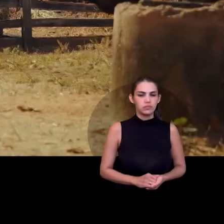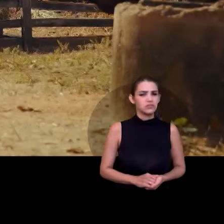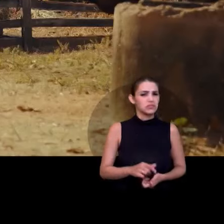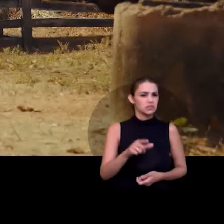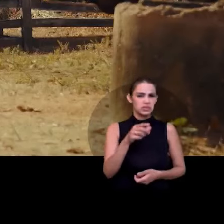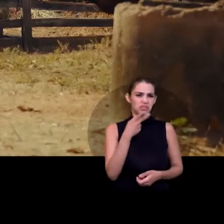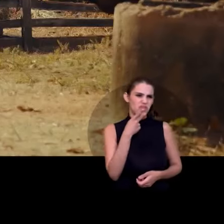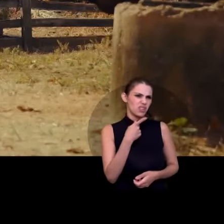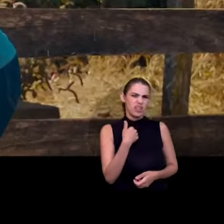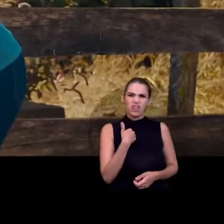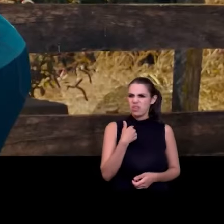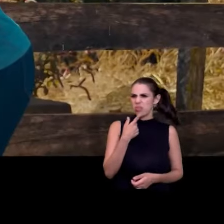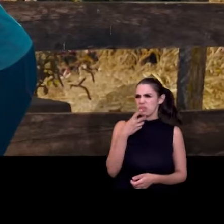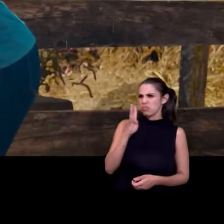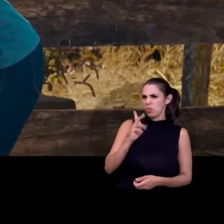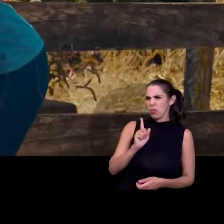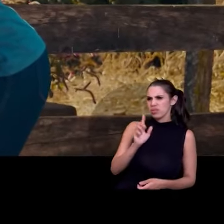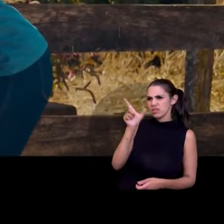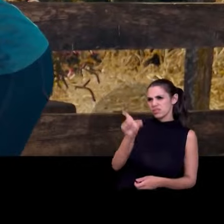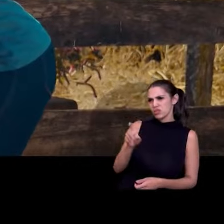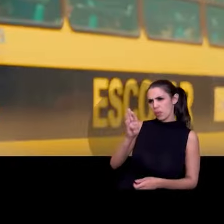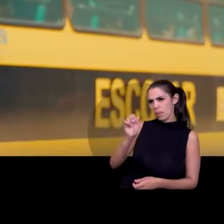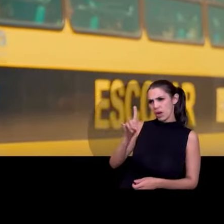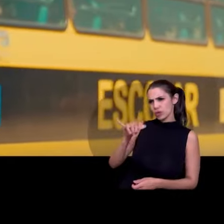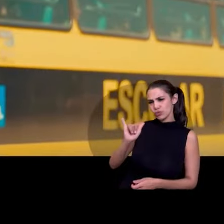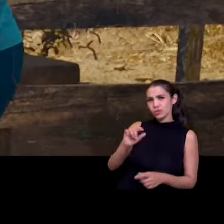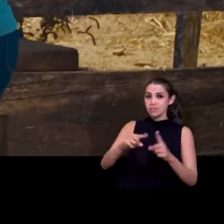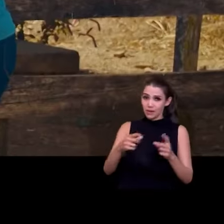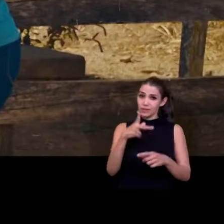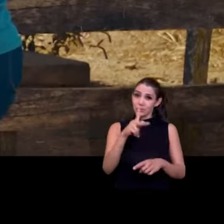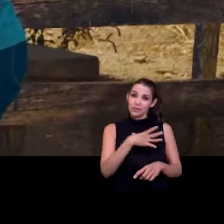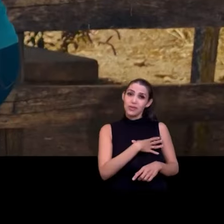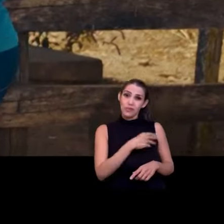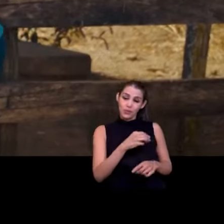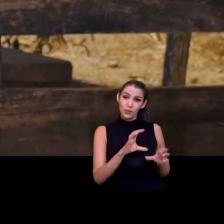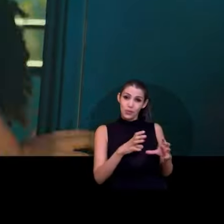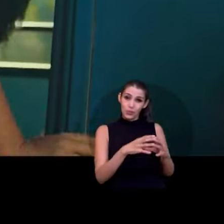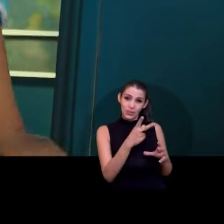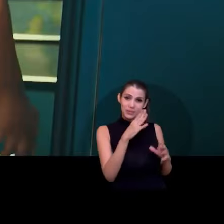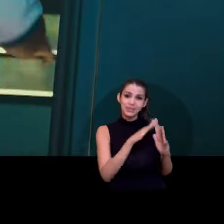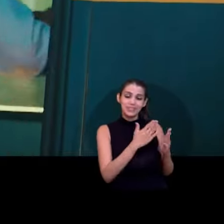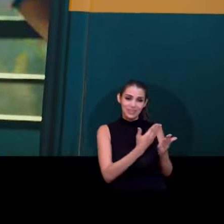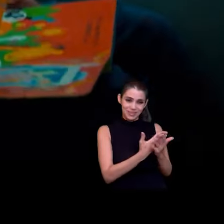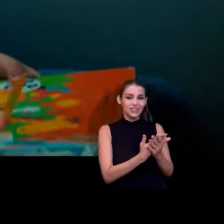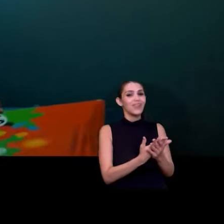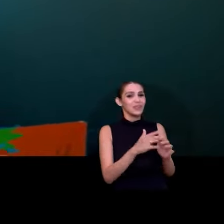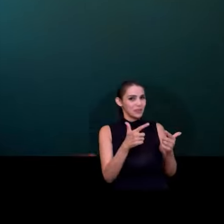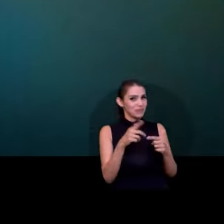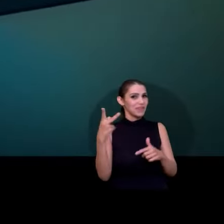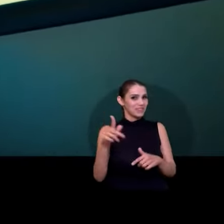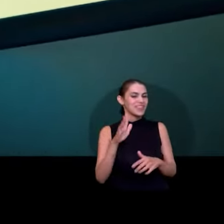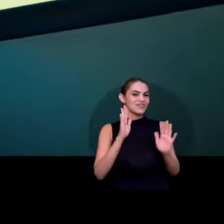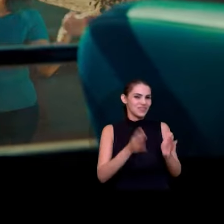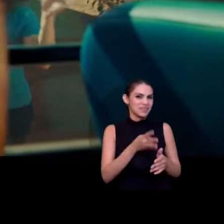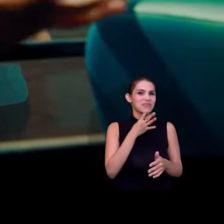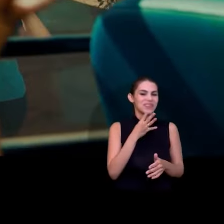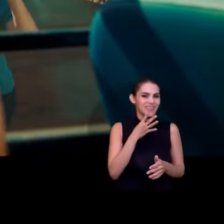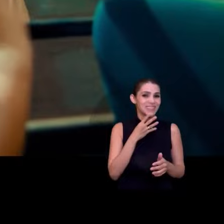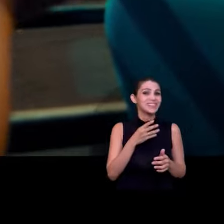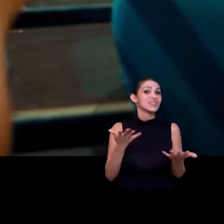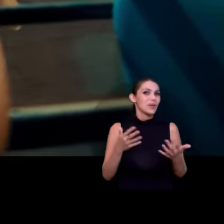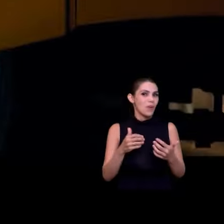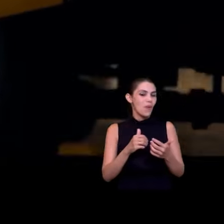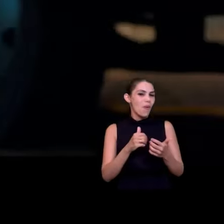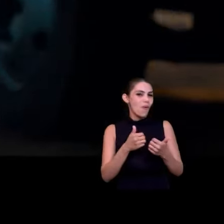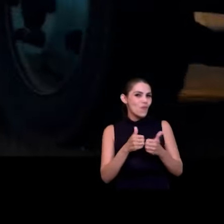Você pode até dizer que não conhece o Valdir. Mas o seu filho e a turminha da escola, o trabalho dele, eles já conhecem. Ônibus